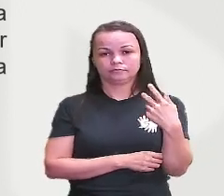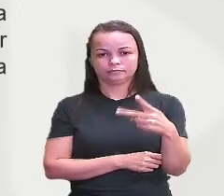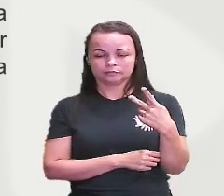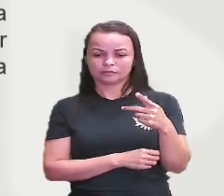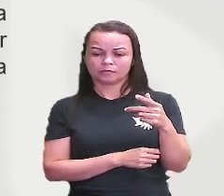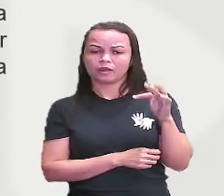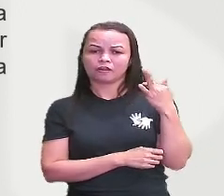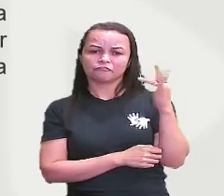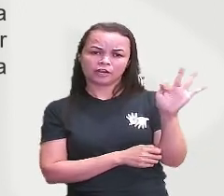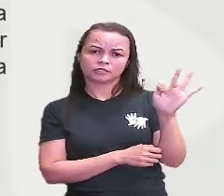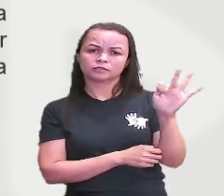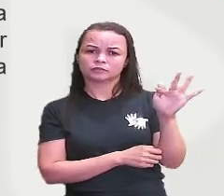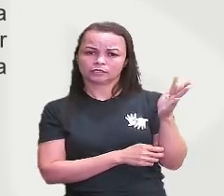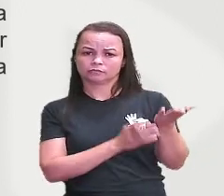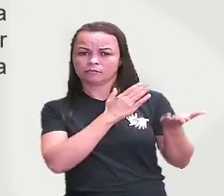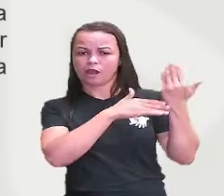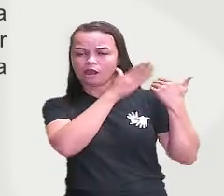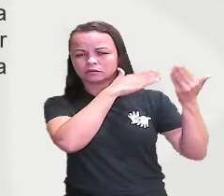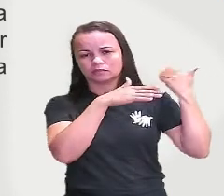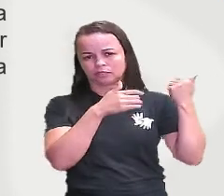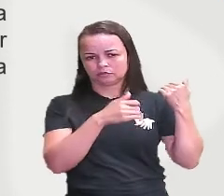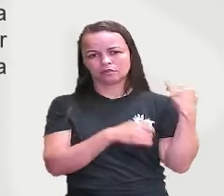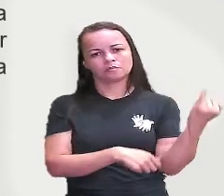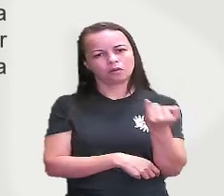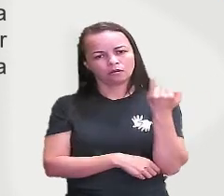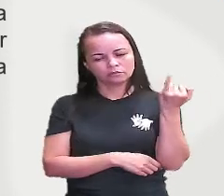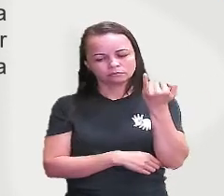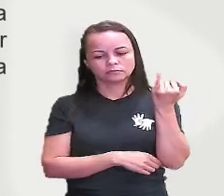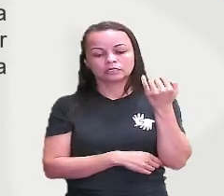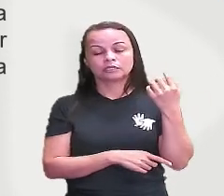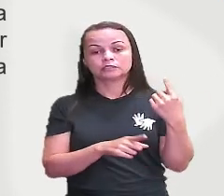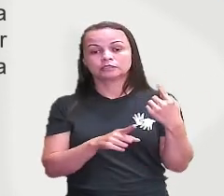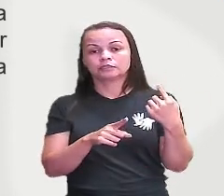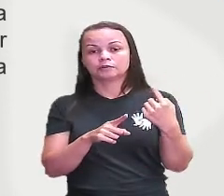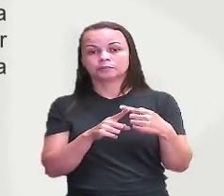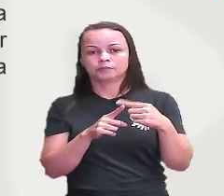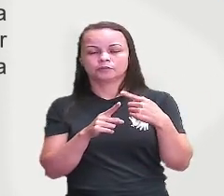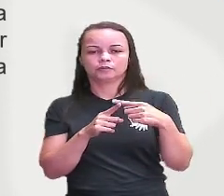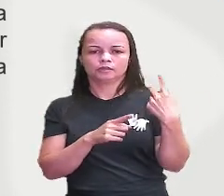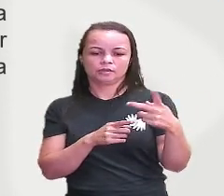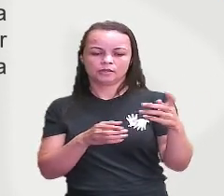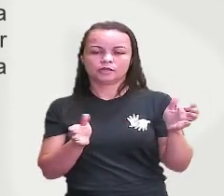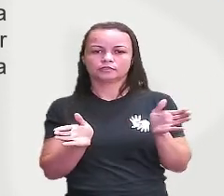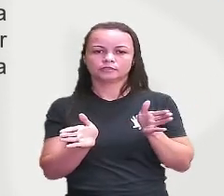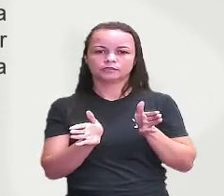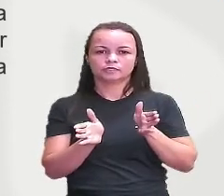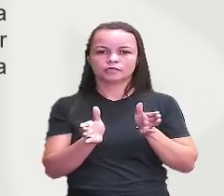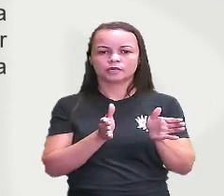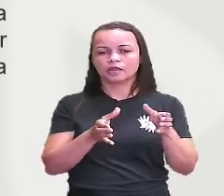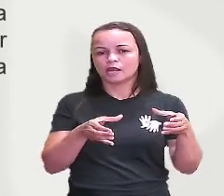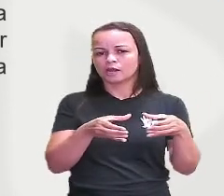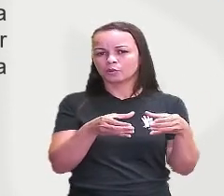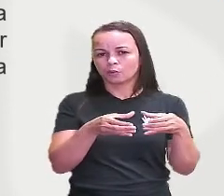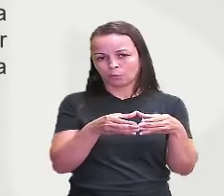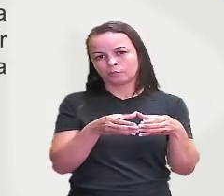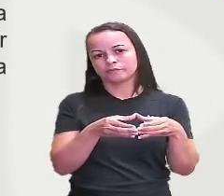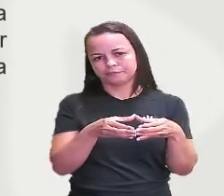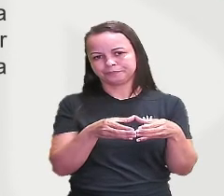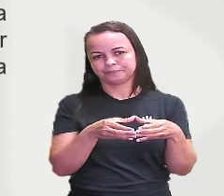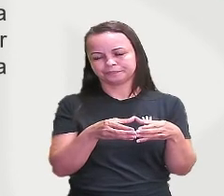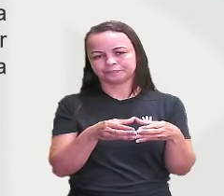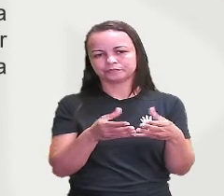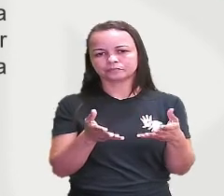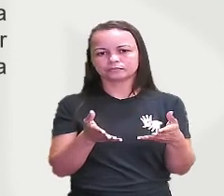daquela época isso foi importante porque essa classe ou esse grupo